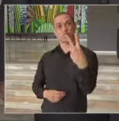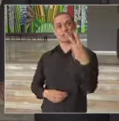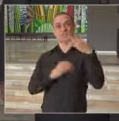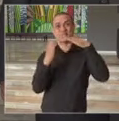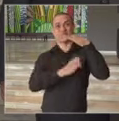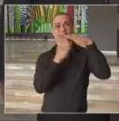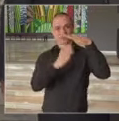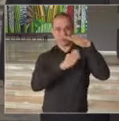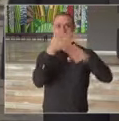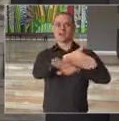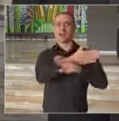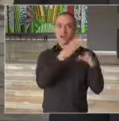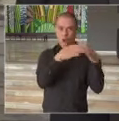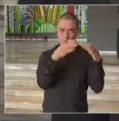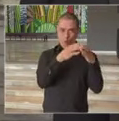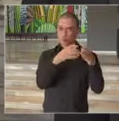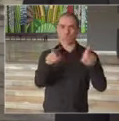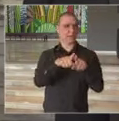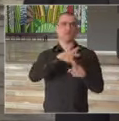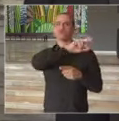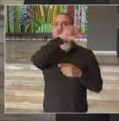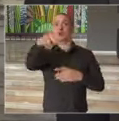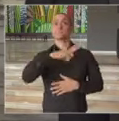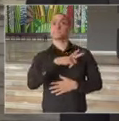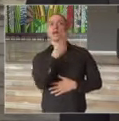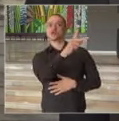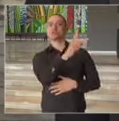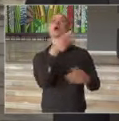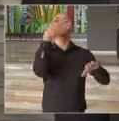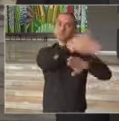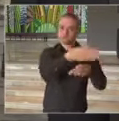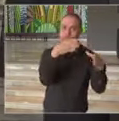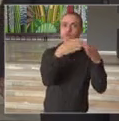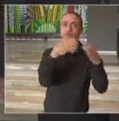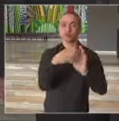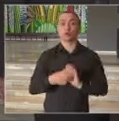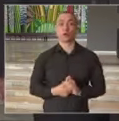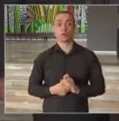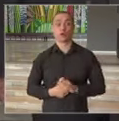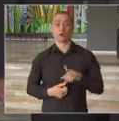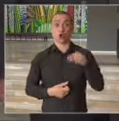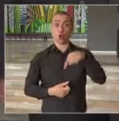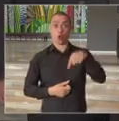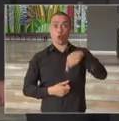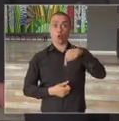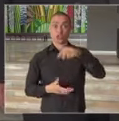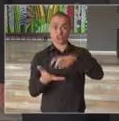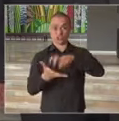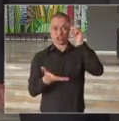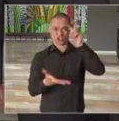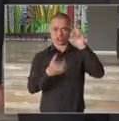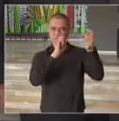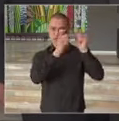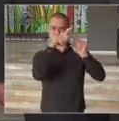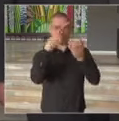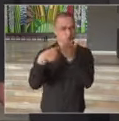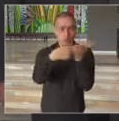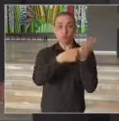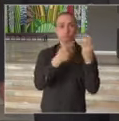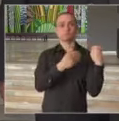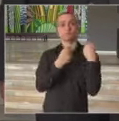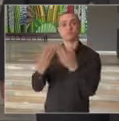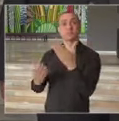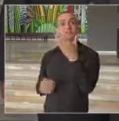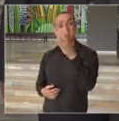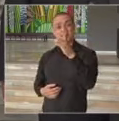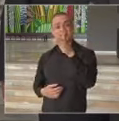empresas e fundações da iniciativa privada, que somente na manhã de hoje contribuiu com mais